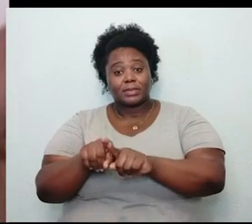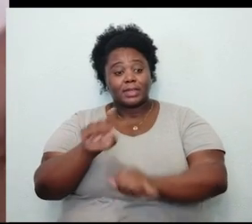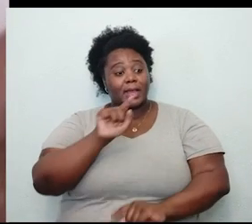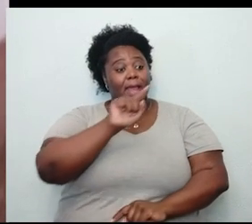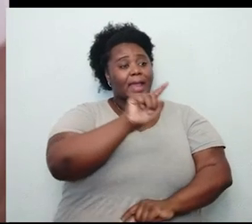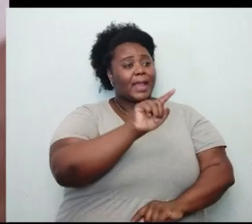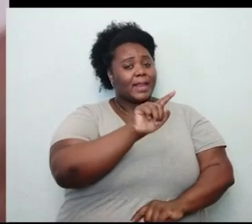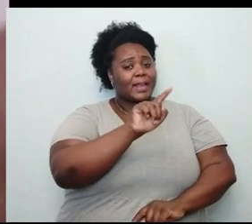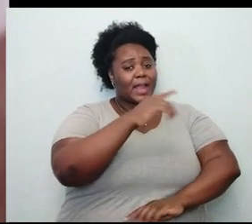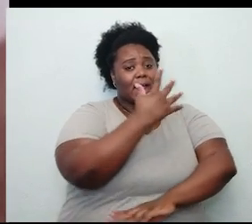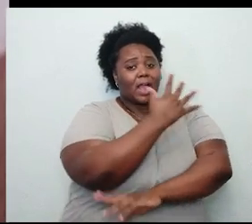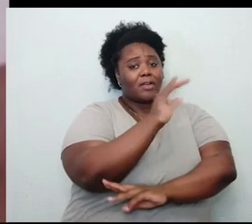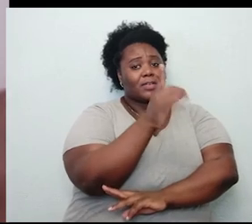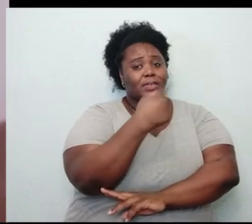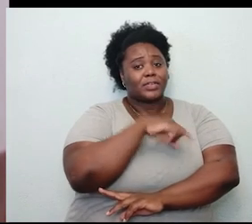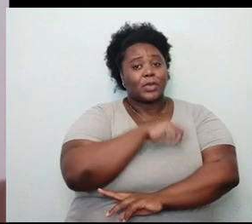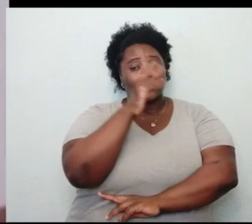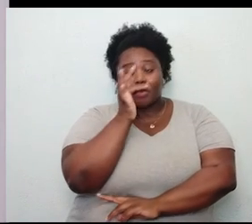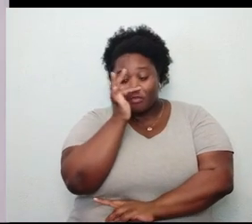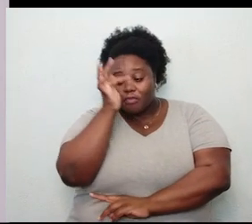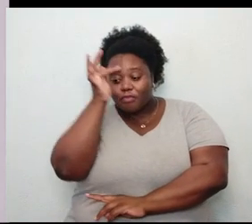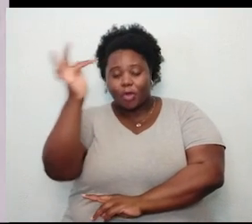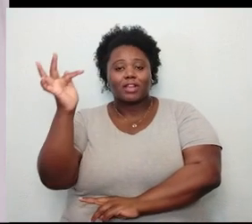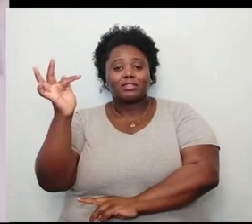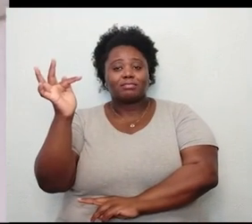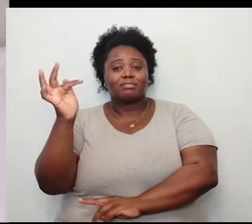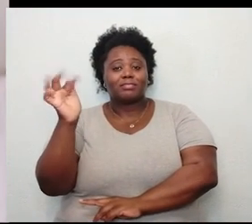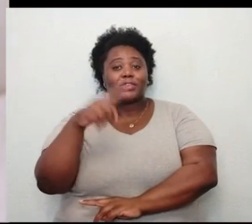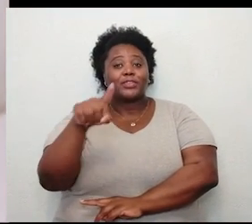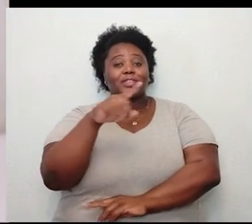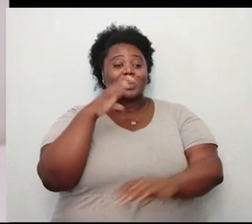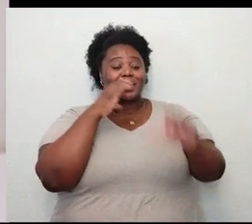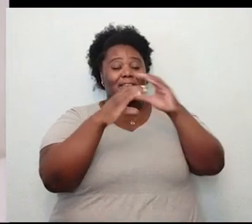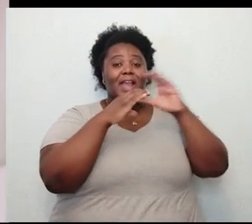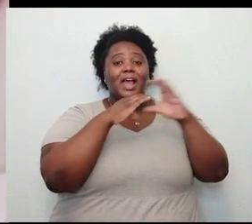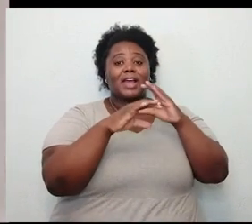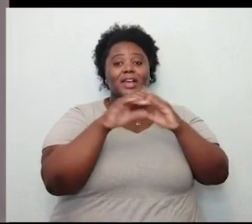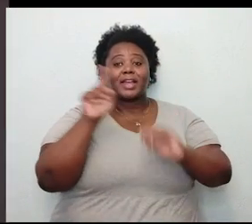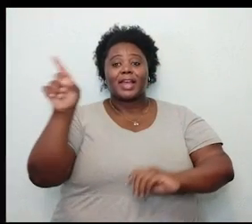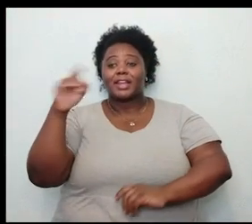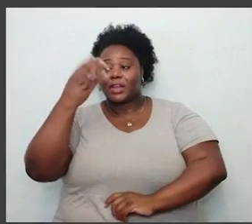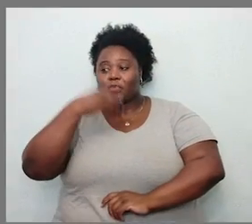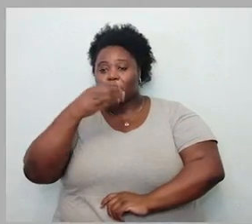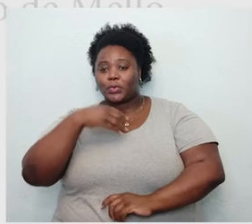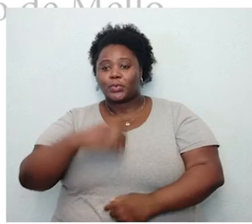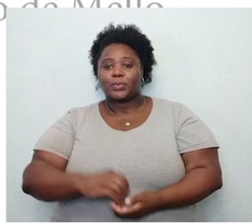ele horroriza. Nós florestamos, vós cantais, eles dão frutos.